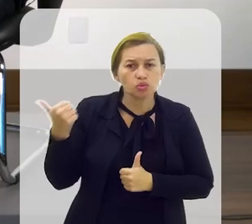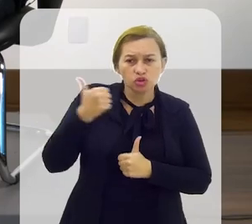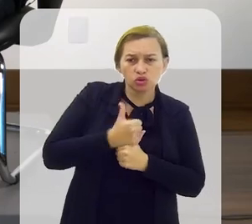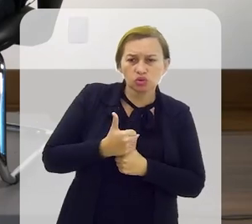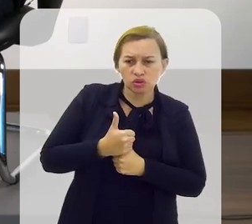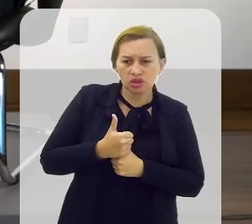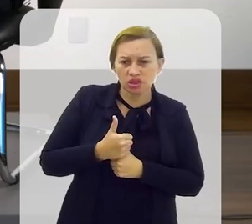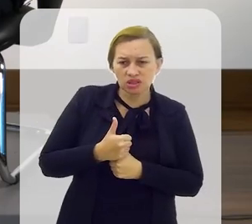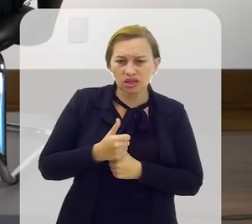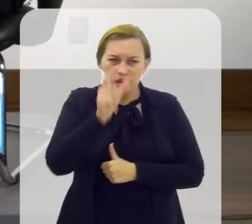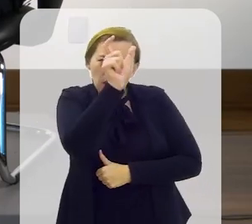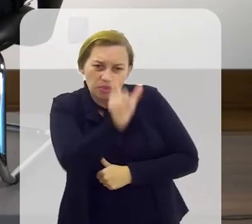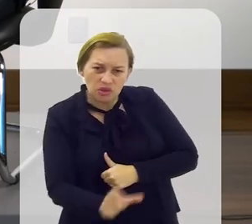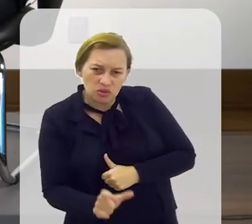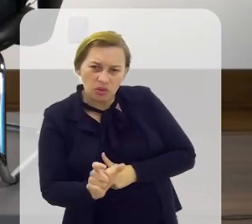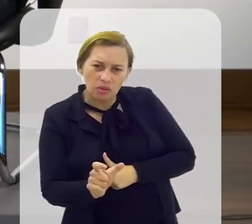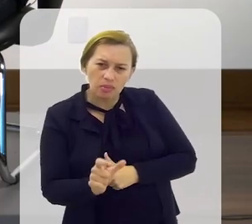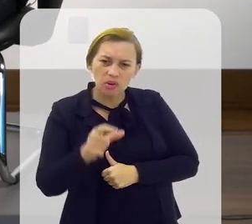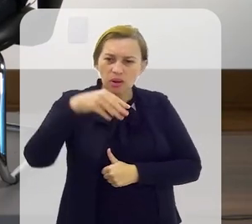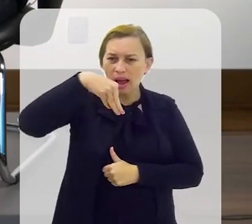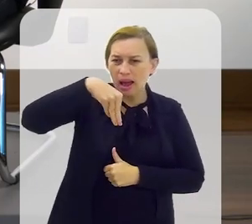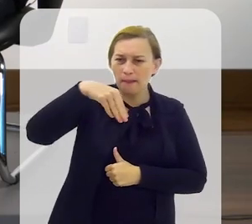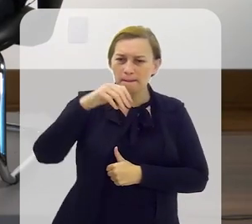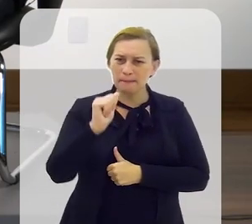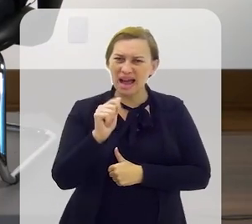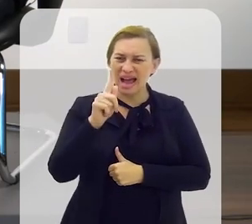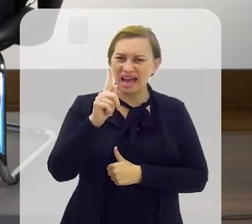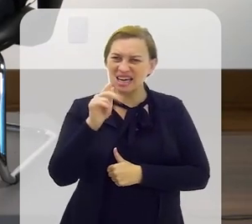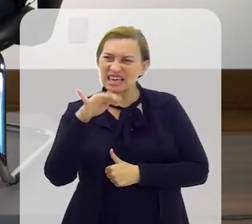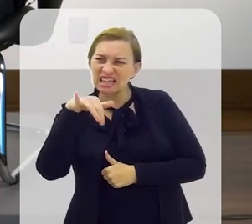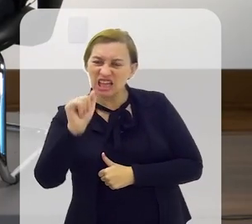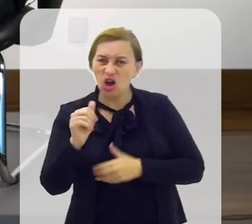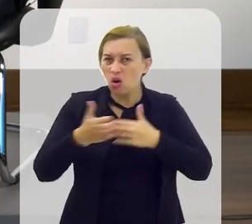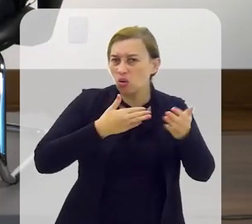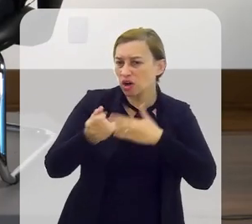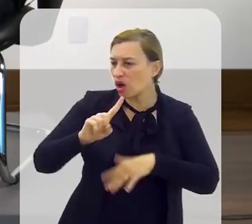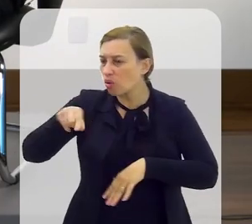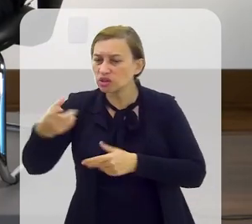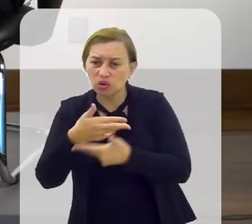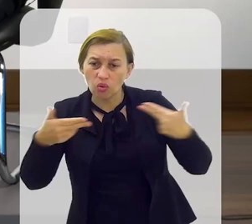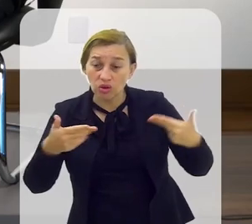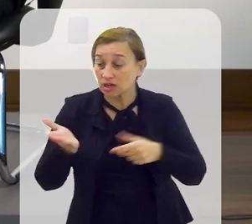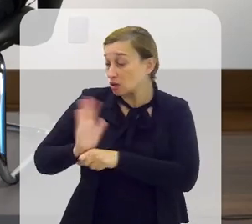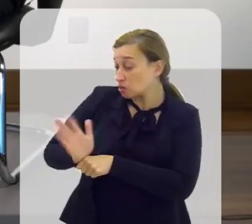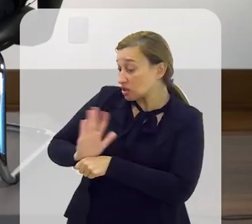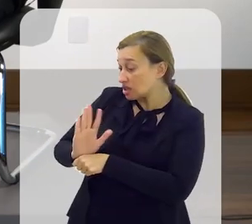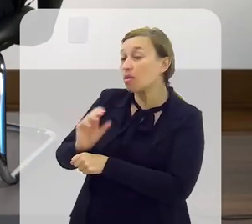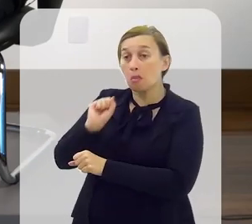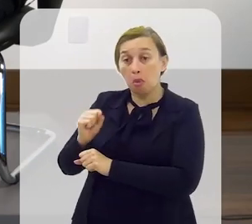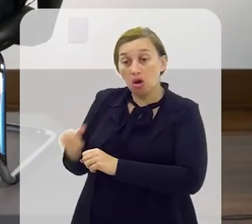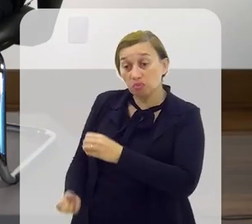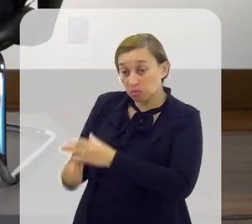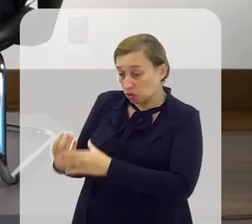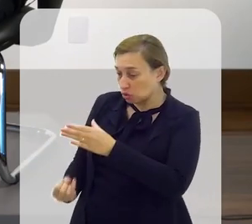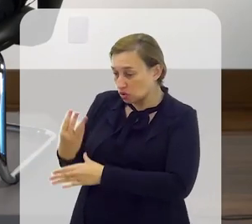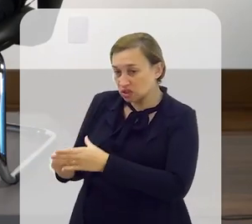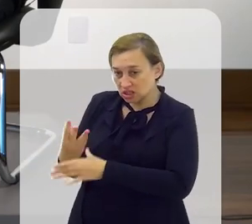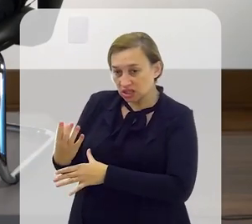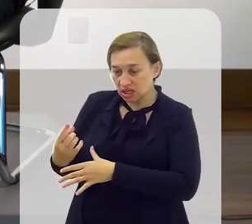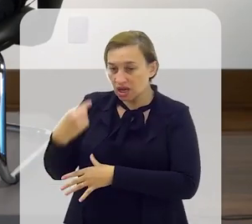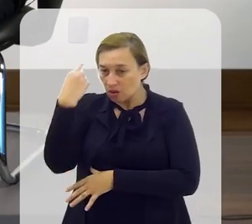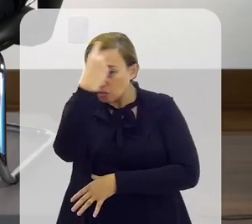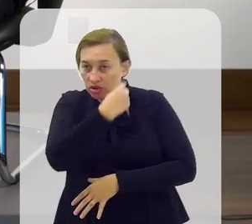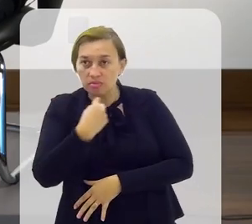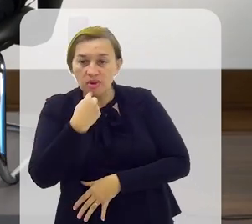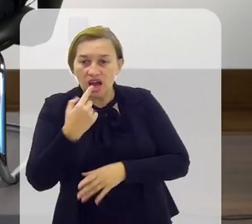substituir essa pessoa por uma máquina ou por uma coisa Muito É uma... no cinema você pode produzir De repente pega